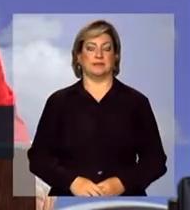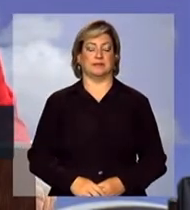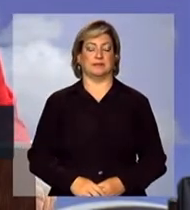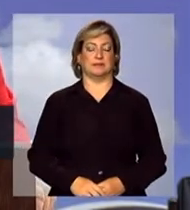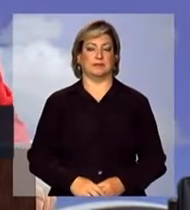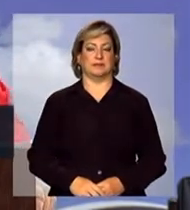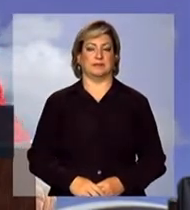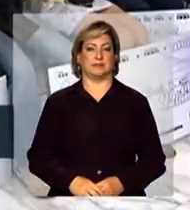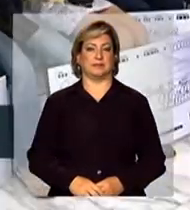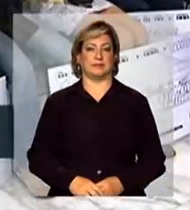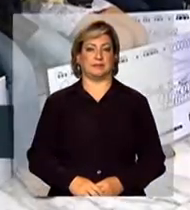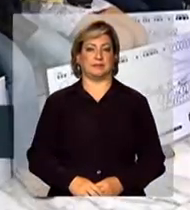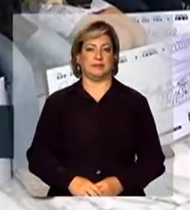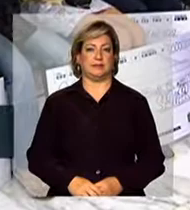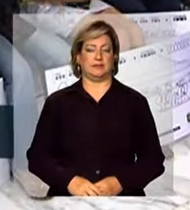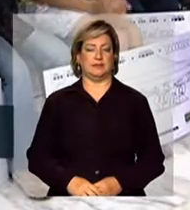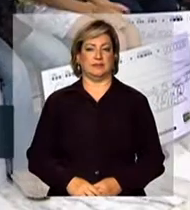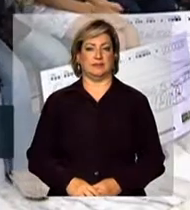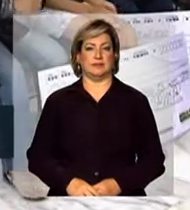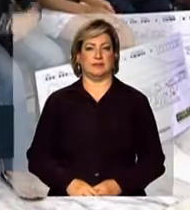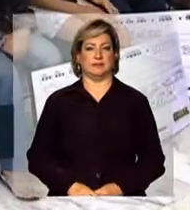as deputadas.